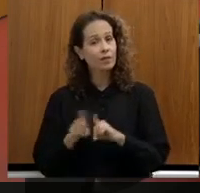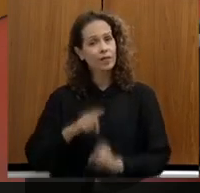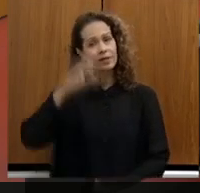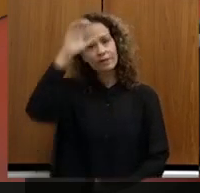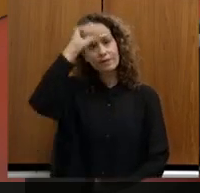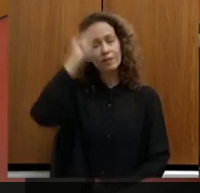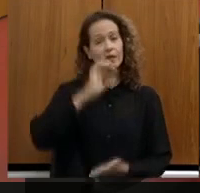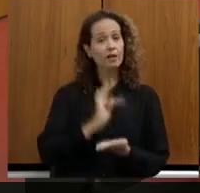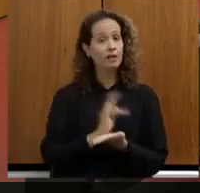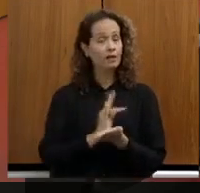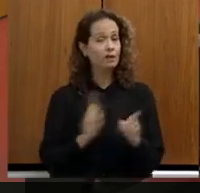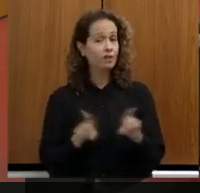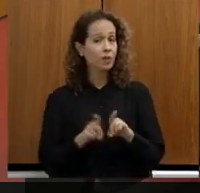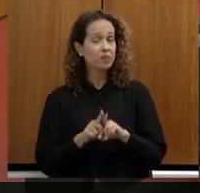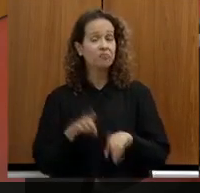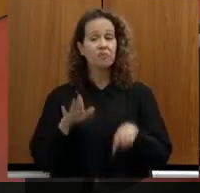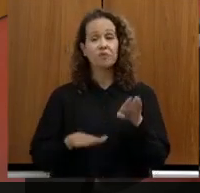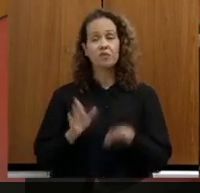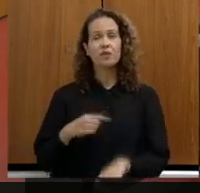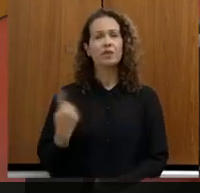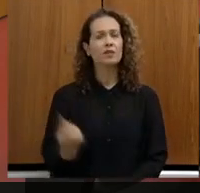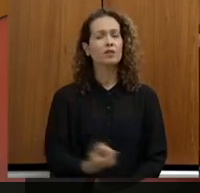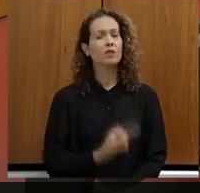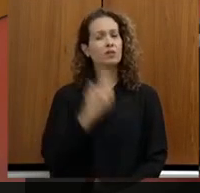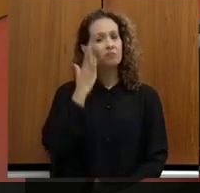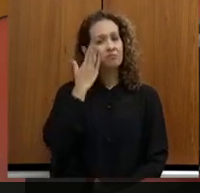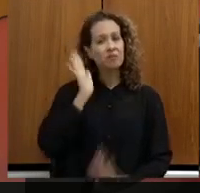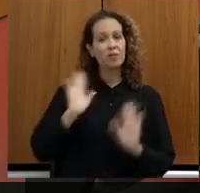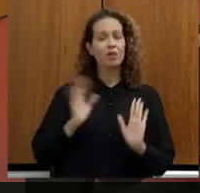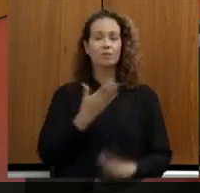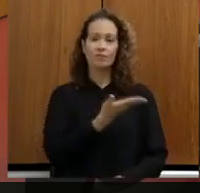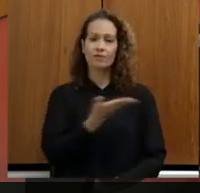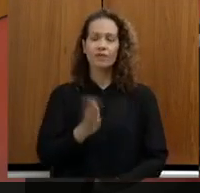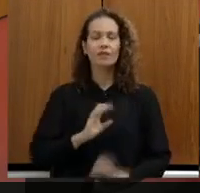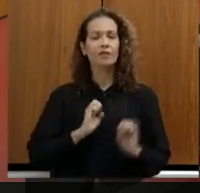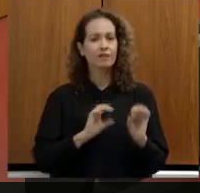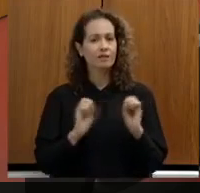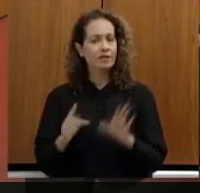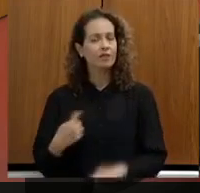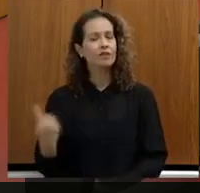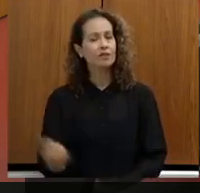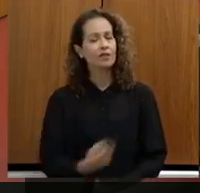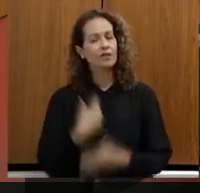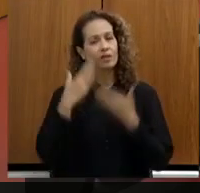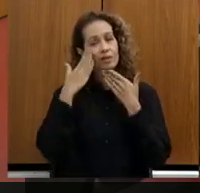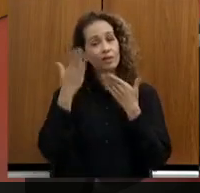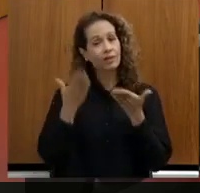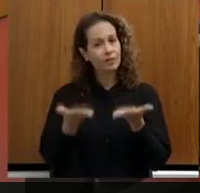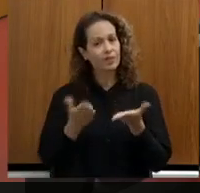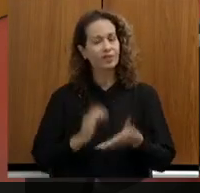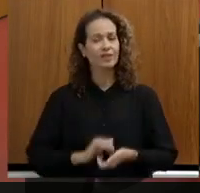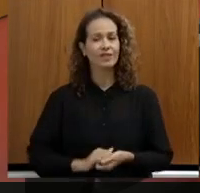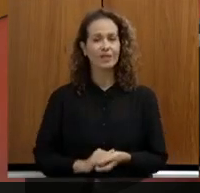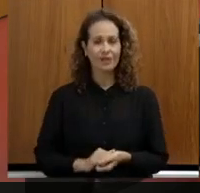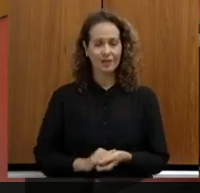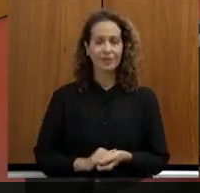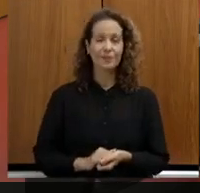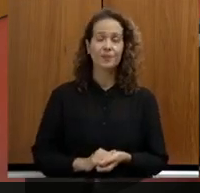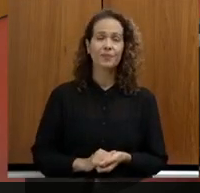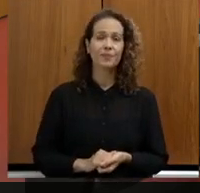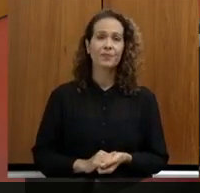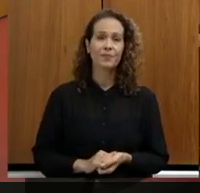que às vezes a gente não sabe muito ser, então vocês vêm ensinando a gente, e nós somos muito gratos por isso, viu. E